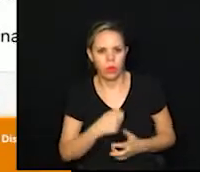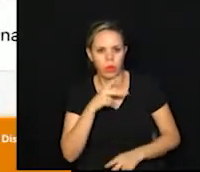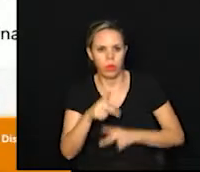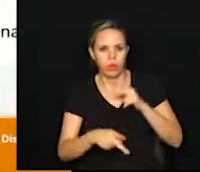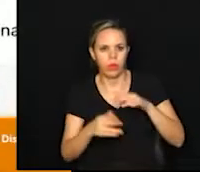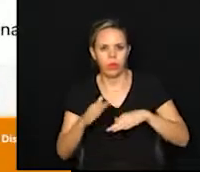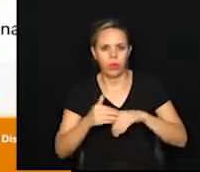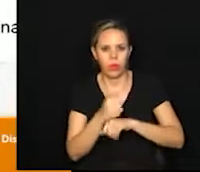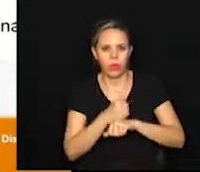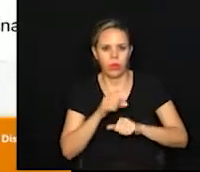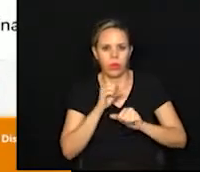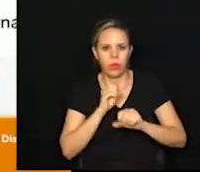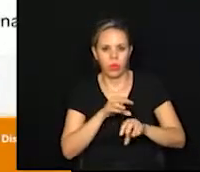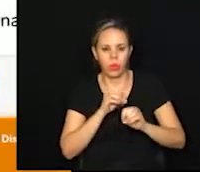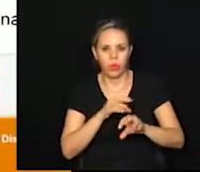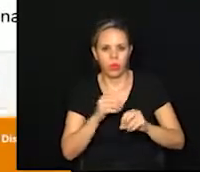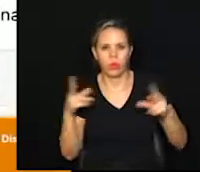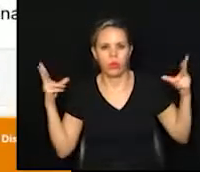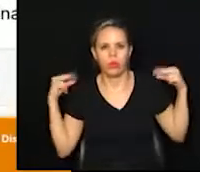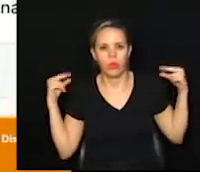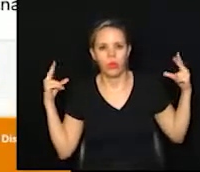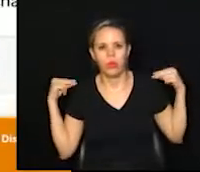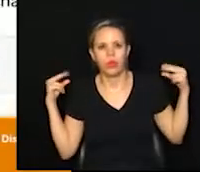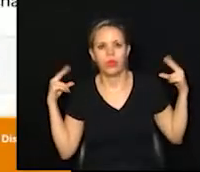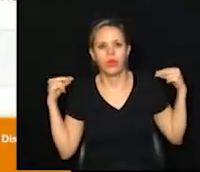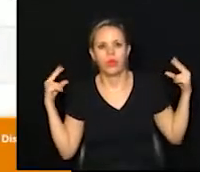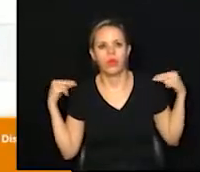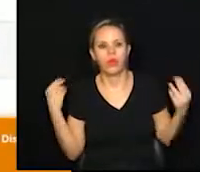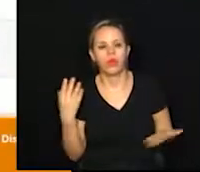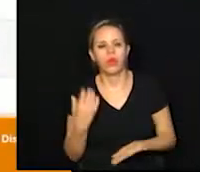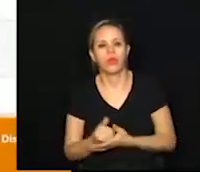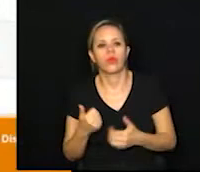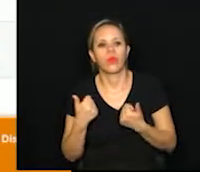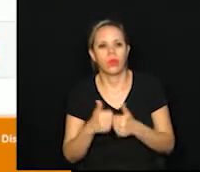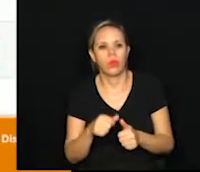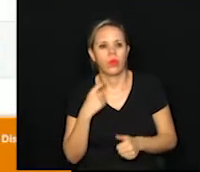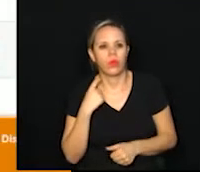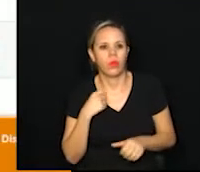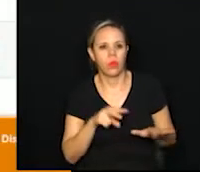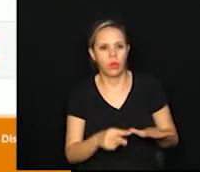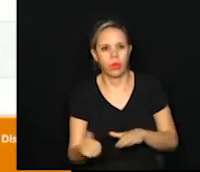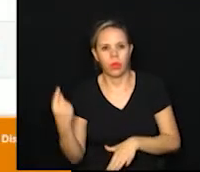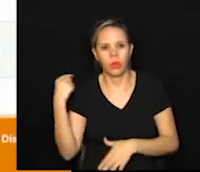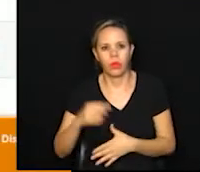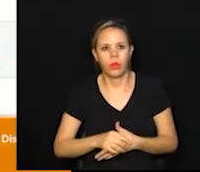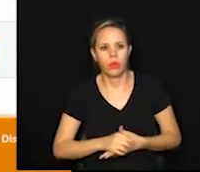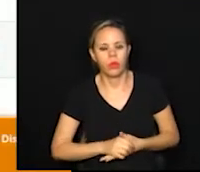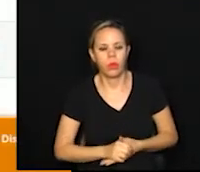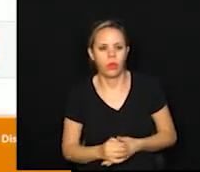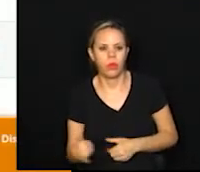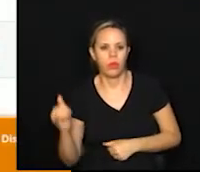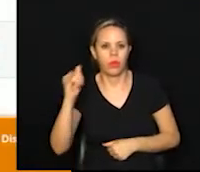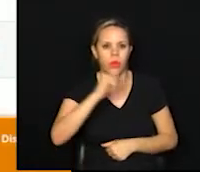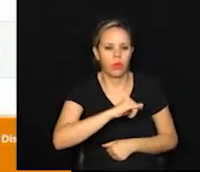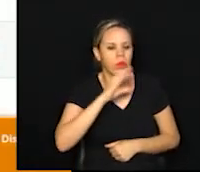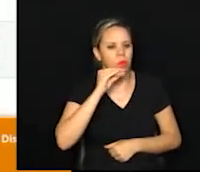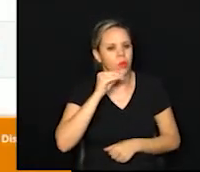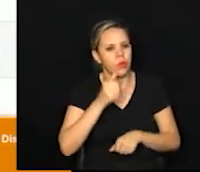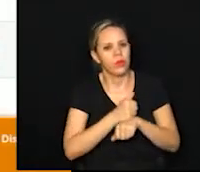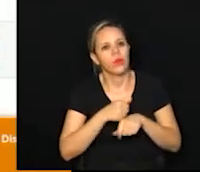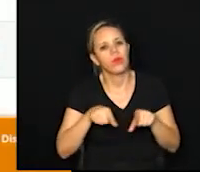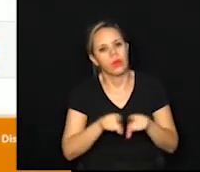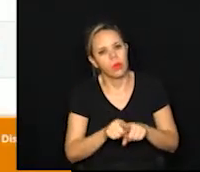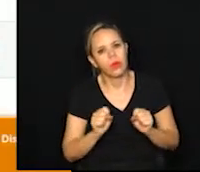profissionais de educação, motorista, cobrador de ônibus. Nós começamos na última semana com os aeroportuários também.